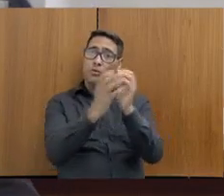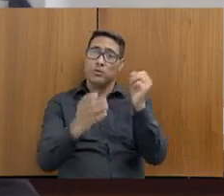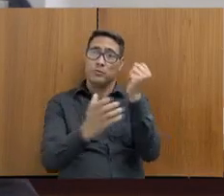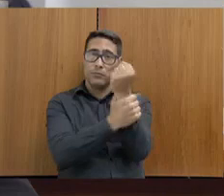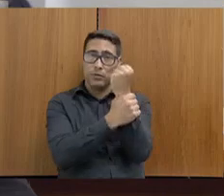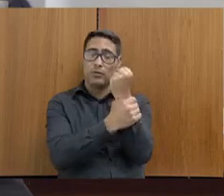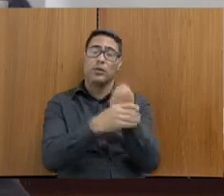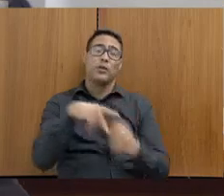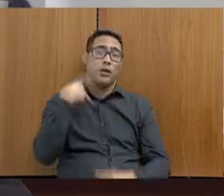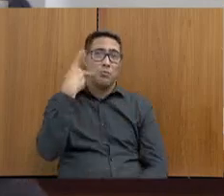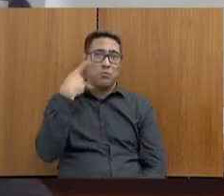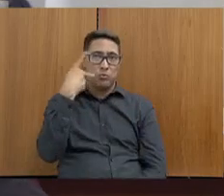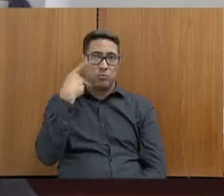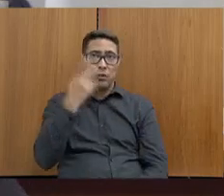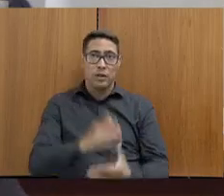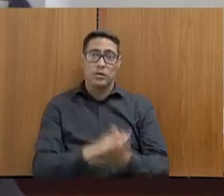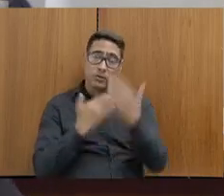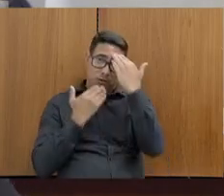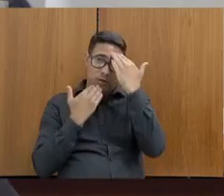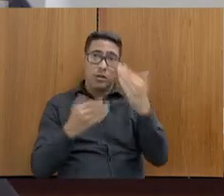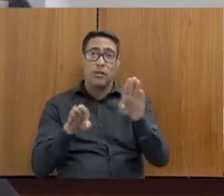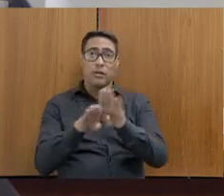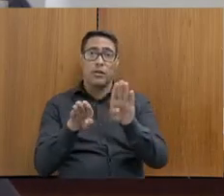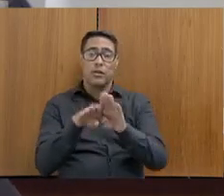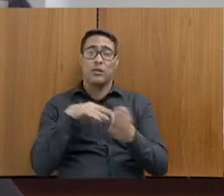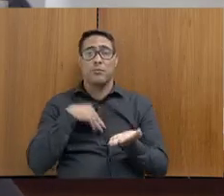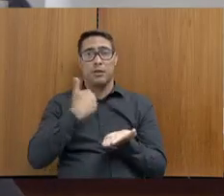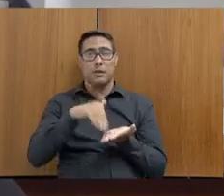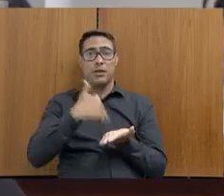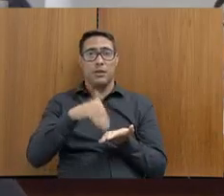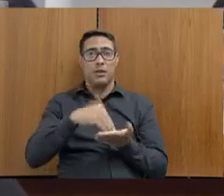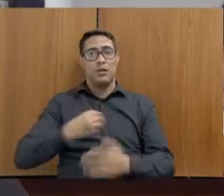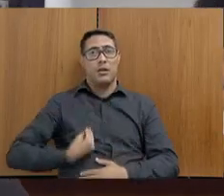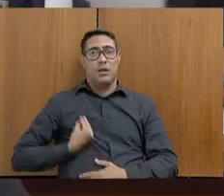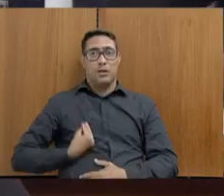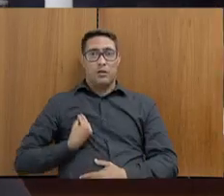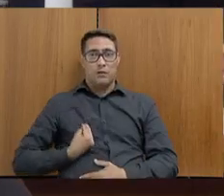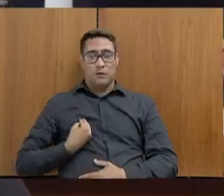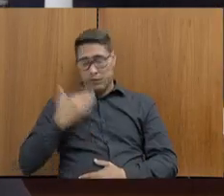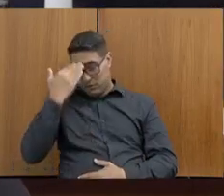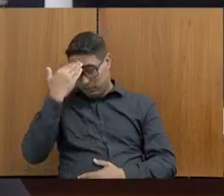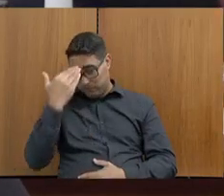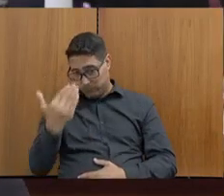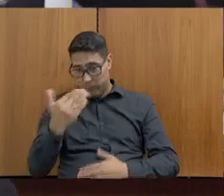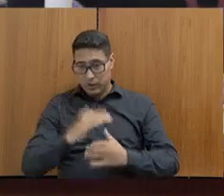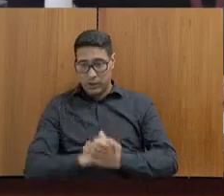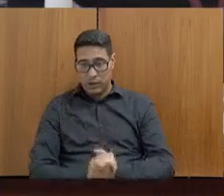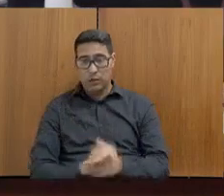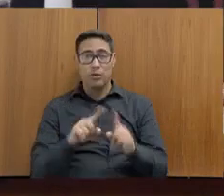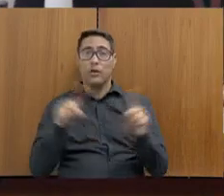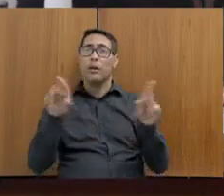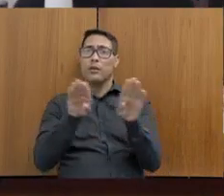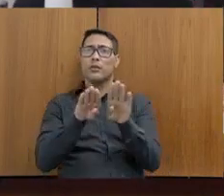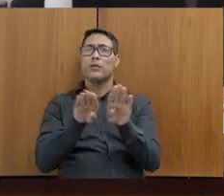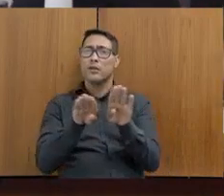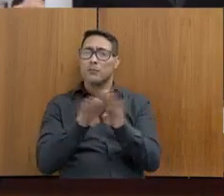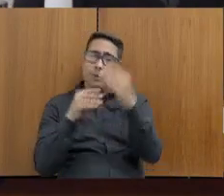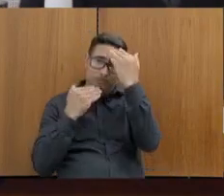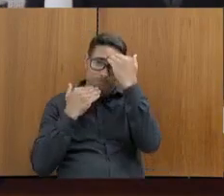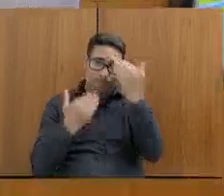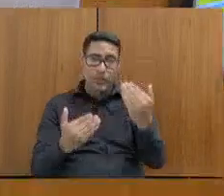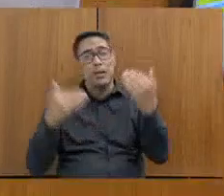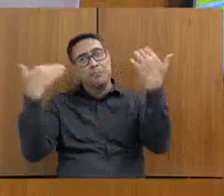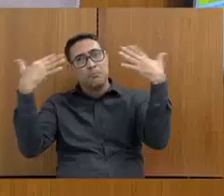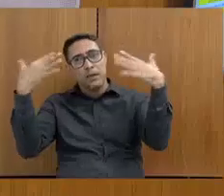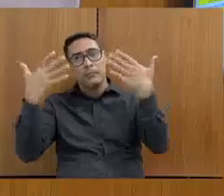a classe. agradecer mais uma vez a presença do secretário aqui para poder esclarecer conosco as dúvidas. E não só agradecer, secretário, mas também parabenizar o